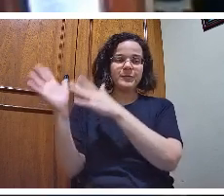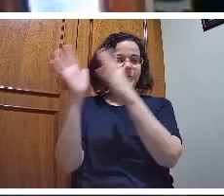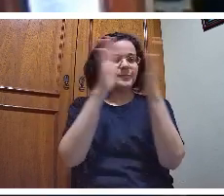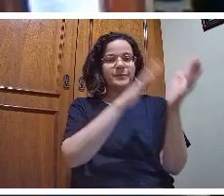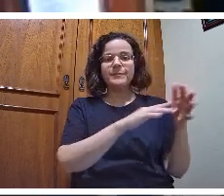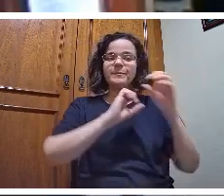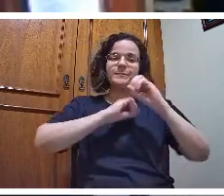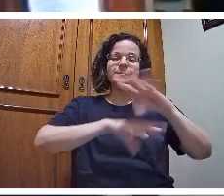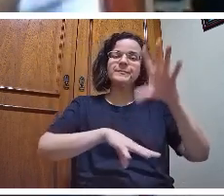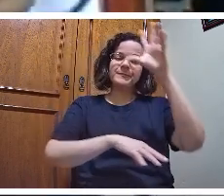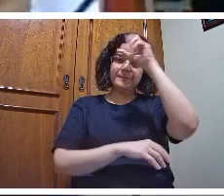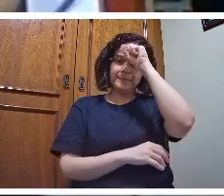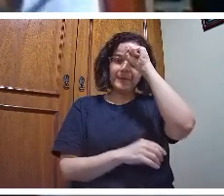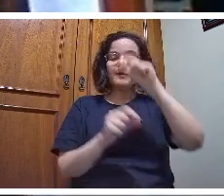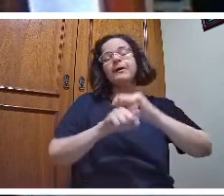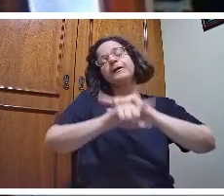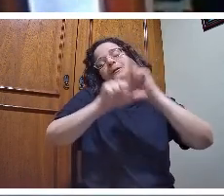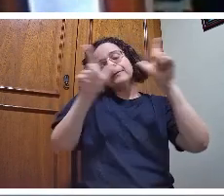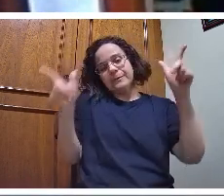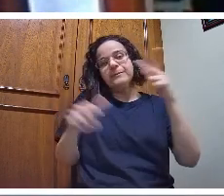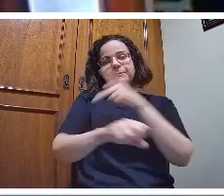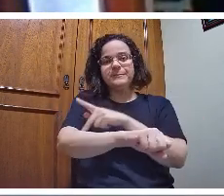-crítica não está na